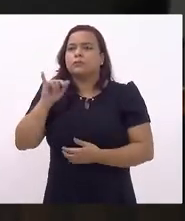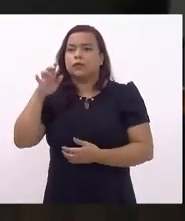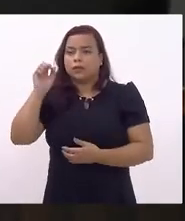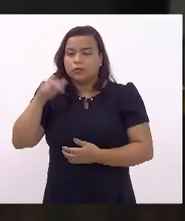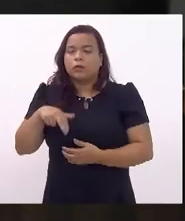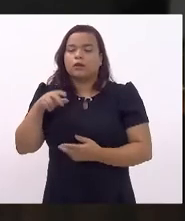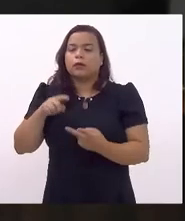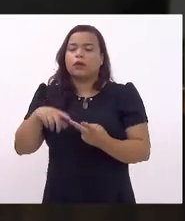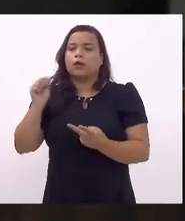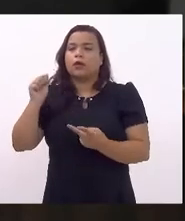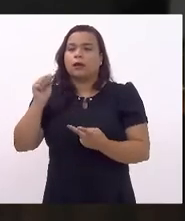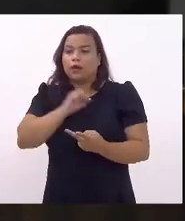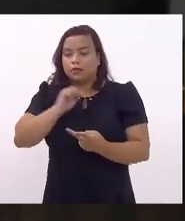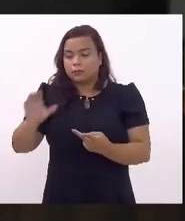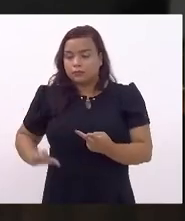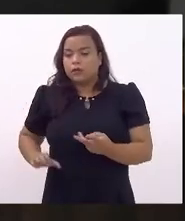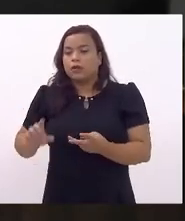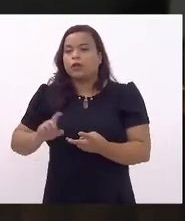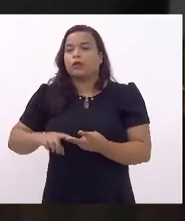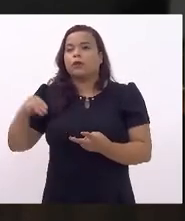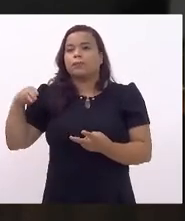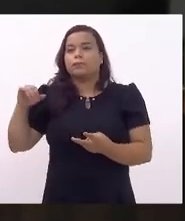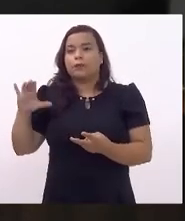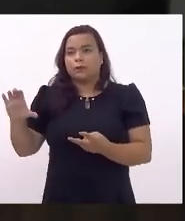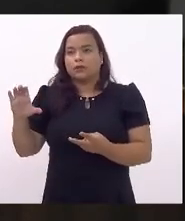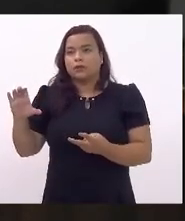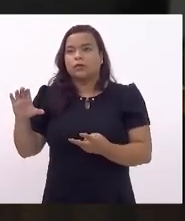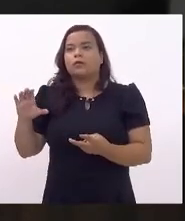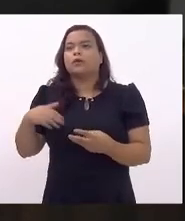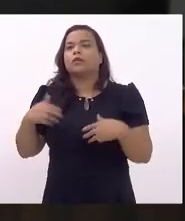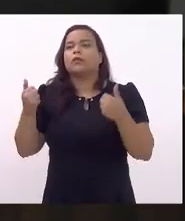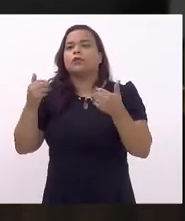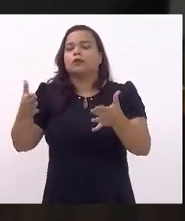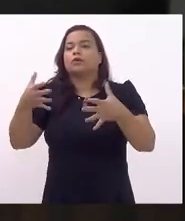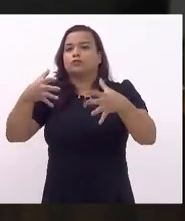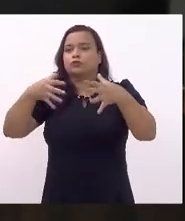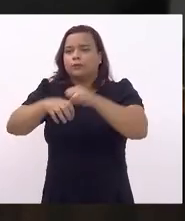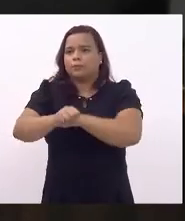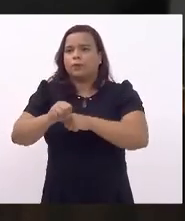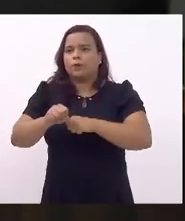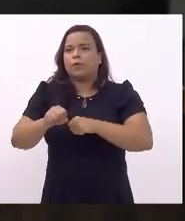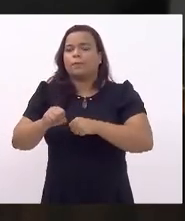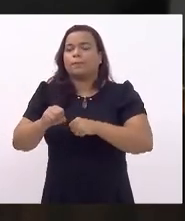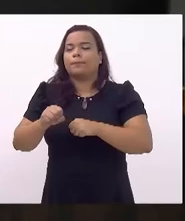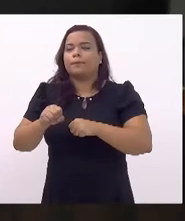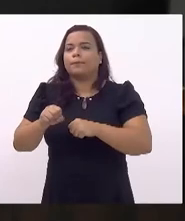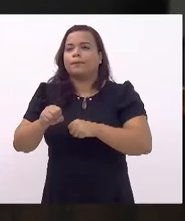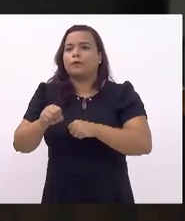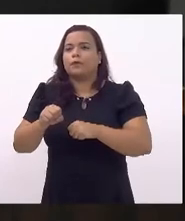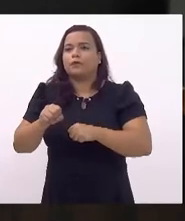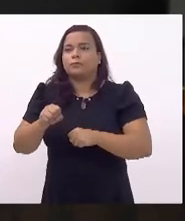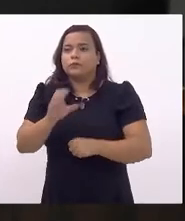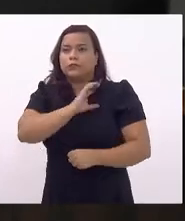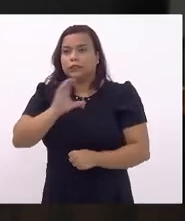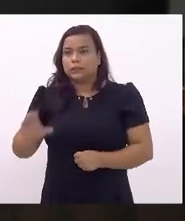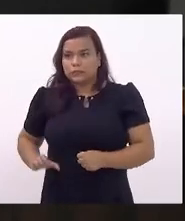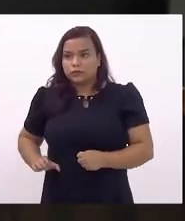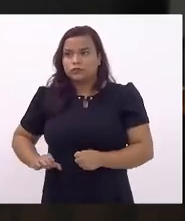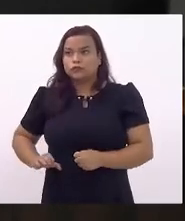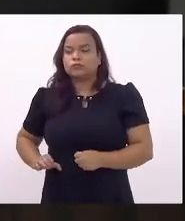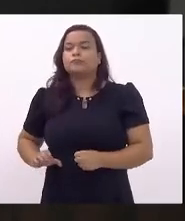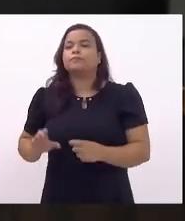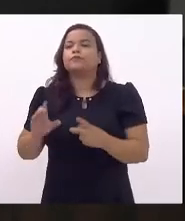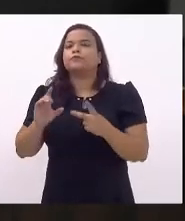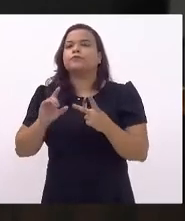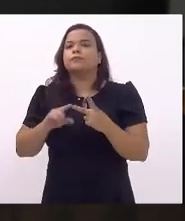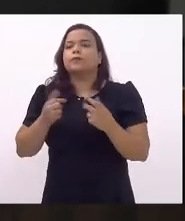Carlos Mink, que fica concedido o diploma Cristo Redentor para as torcidas organizadas do Estado do Rio de Janeiro. Parecida comissão de normas internas e proposições externas,